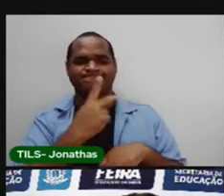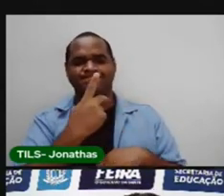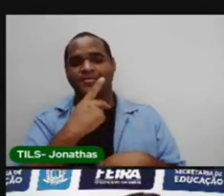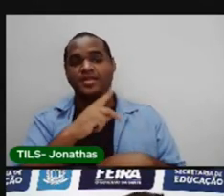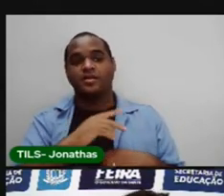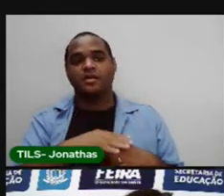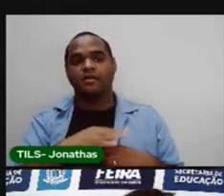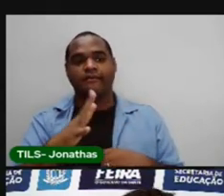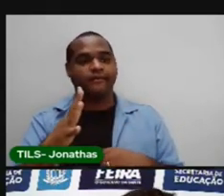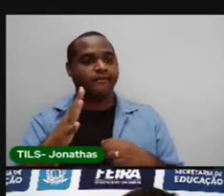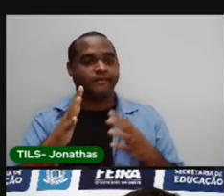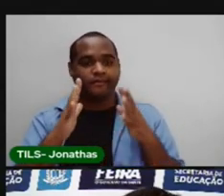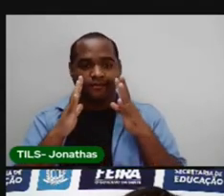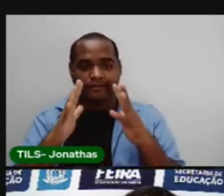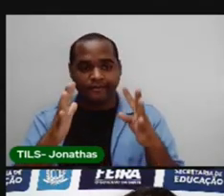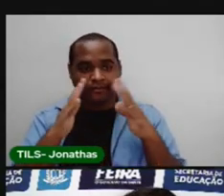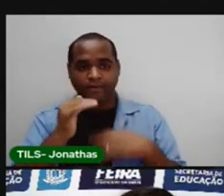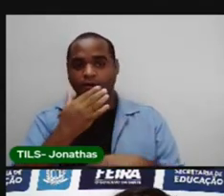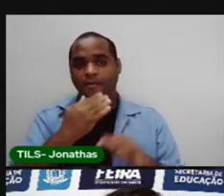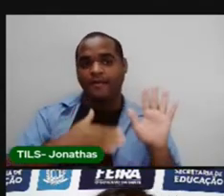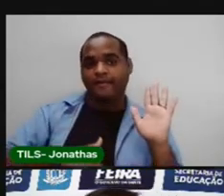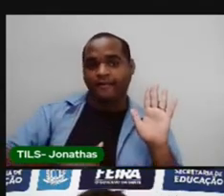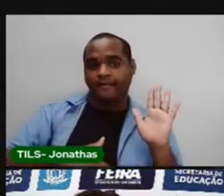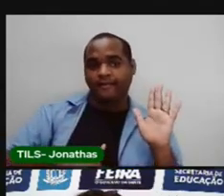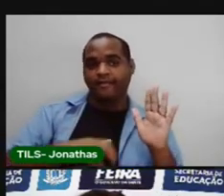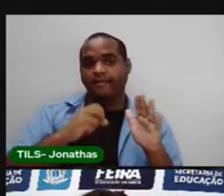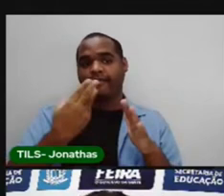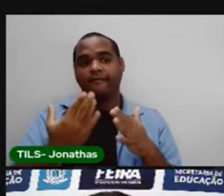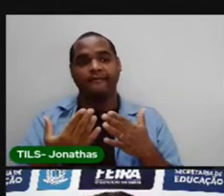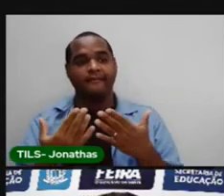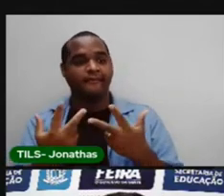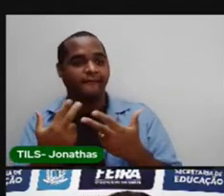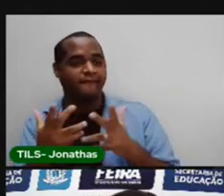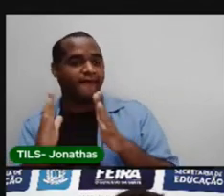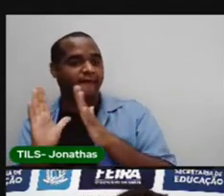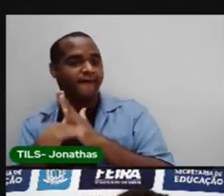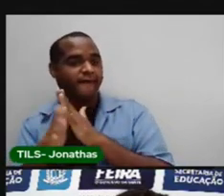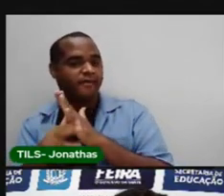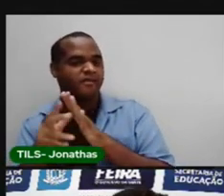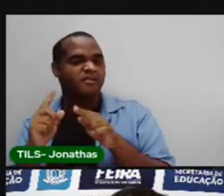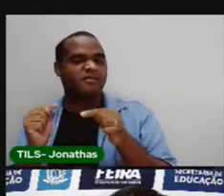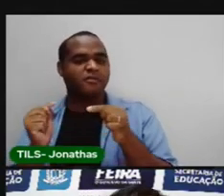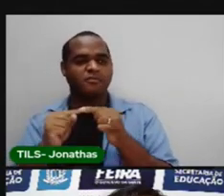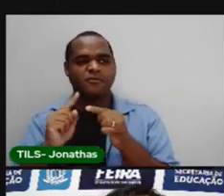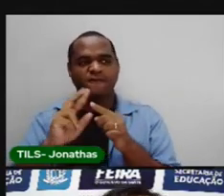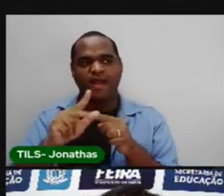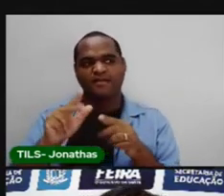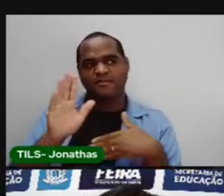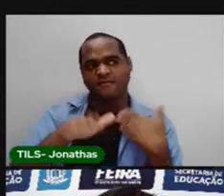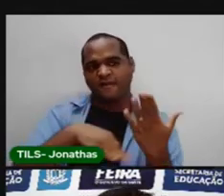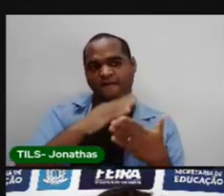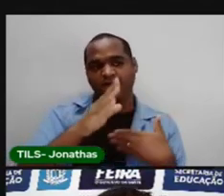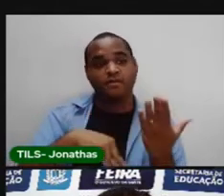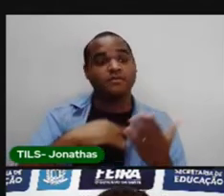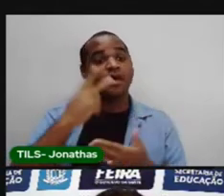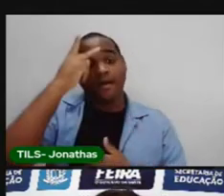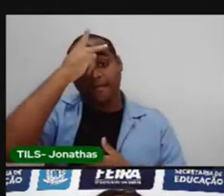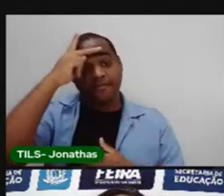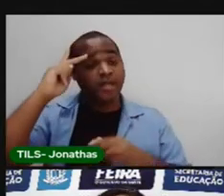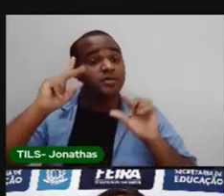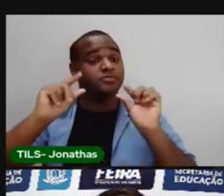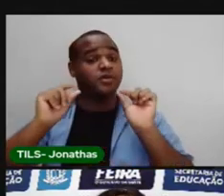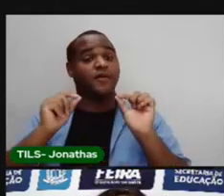Ou viam ele como bandido, como bandoleiro, como arruaceiro. E outras pessoas